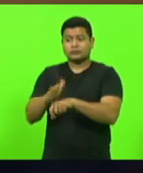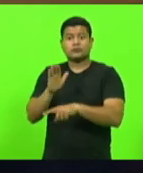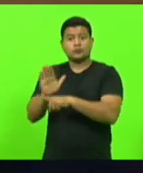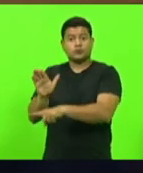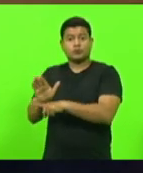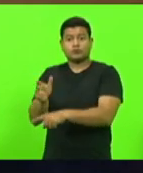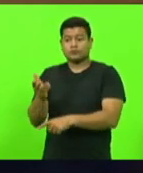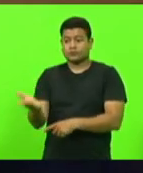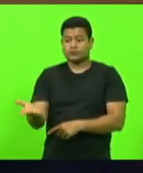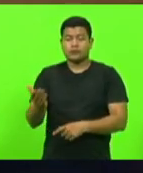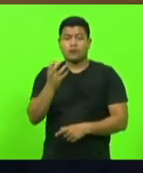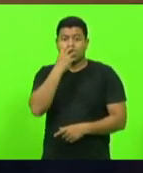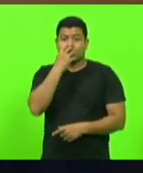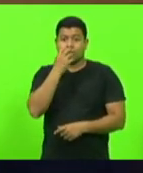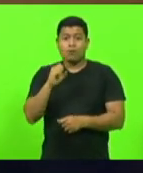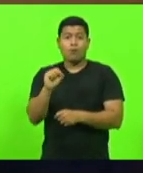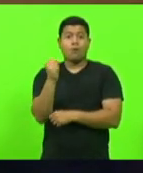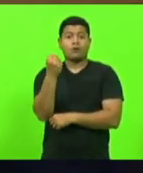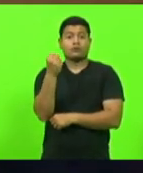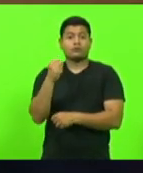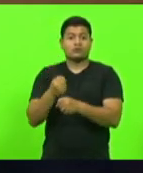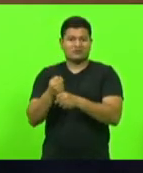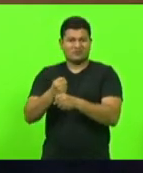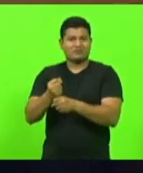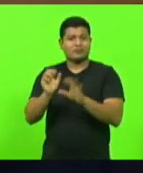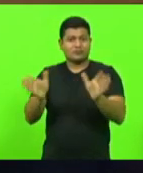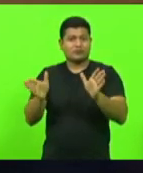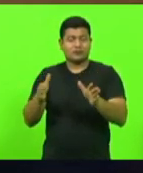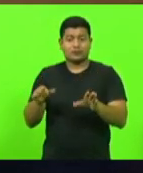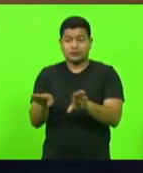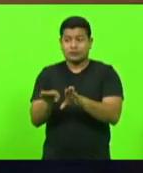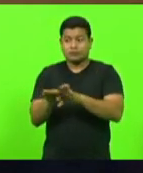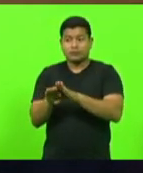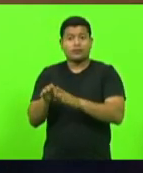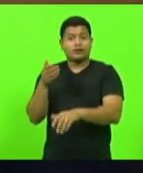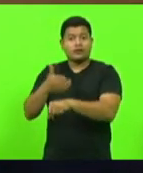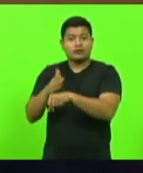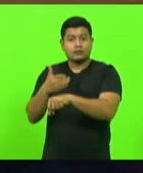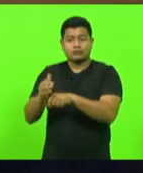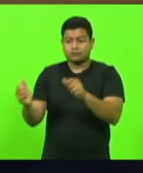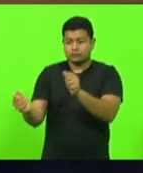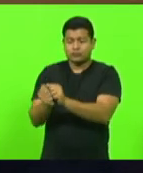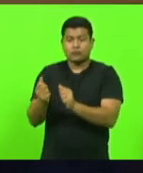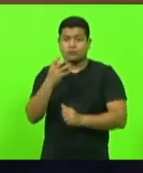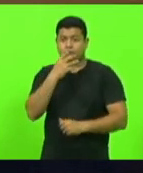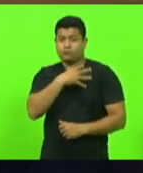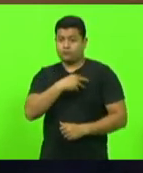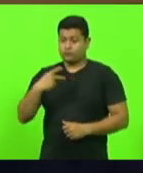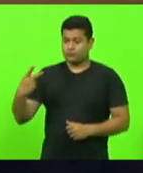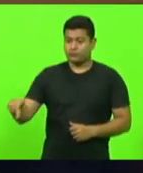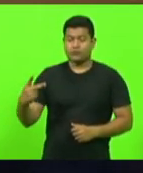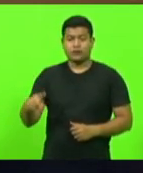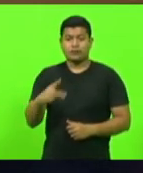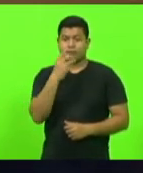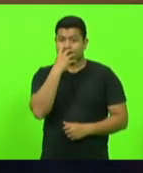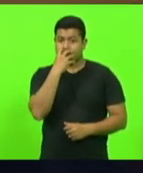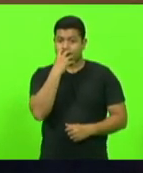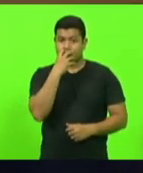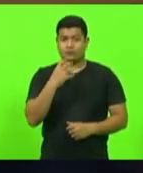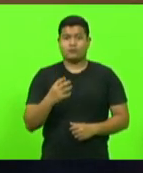e treina o filho do Thor e aqui por terceiros